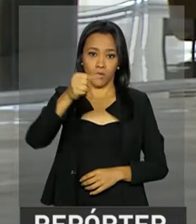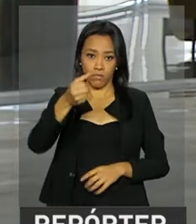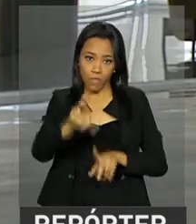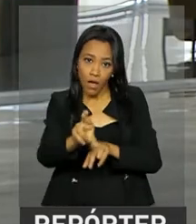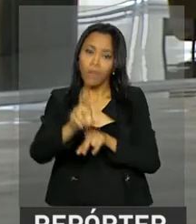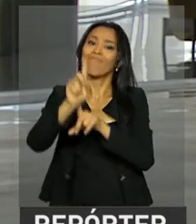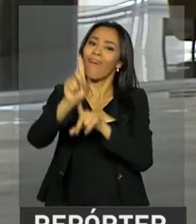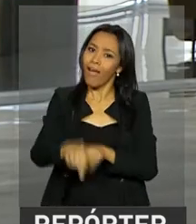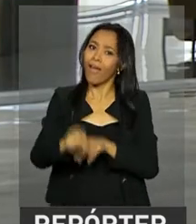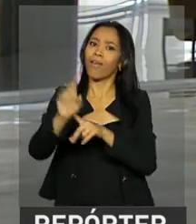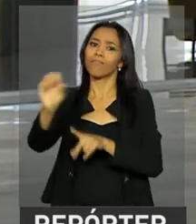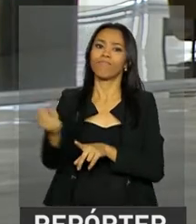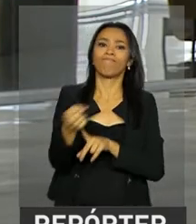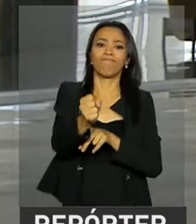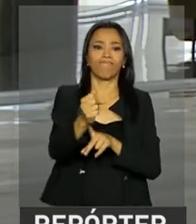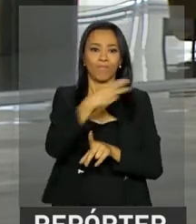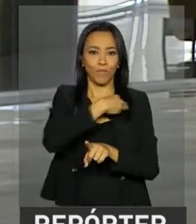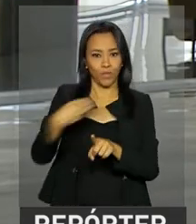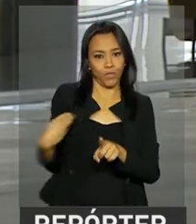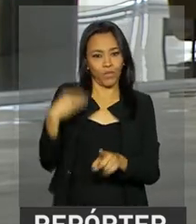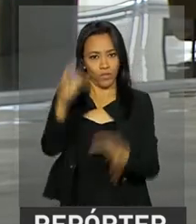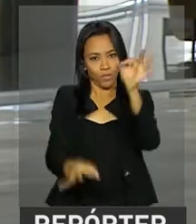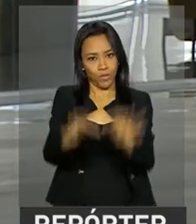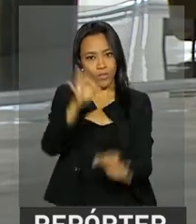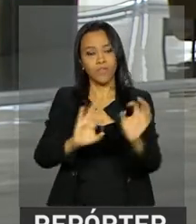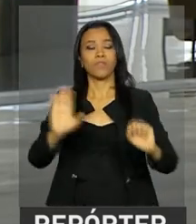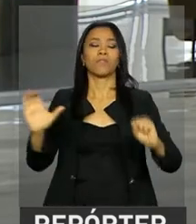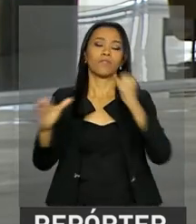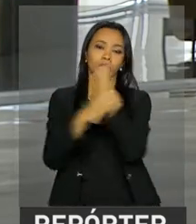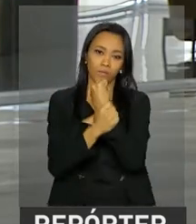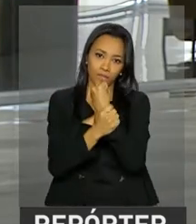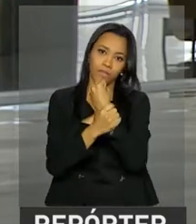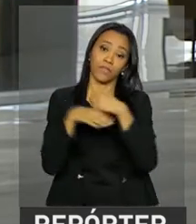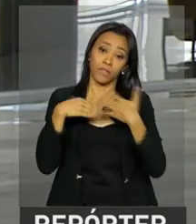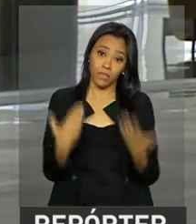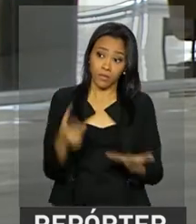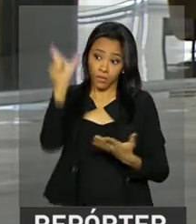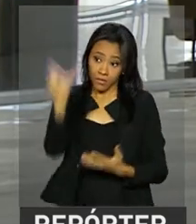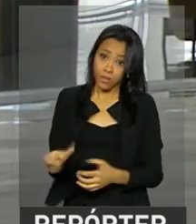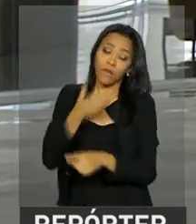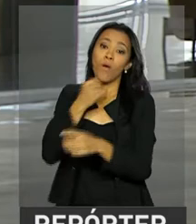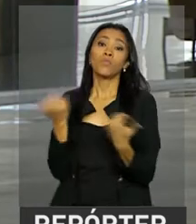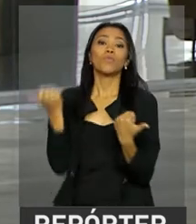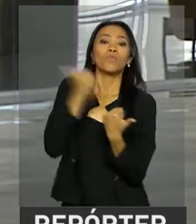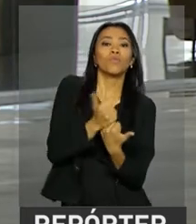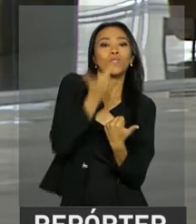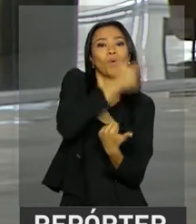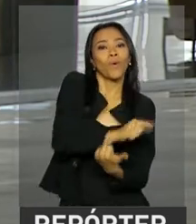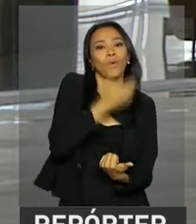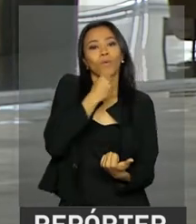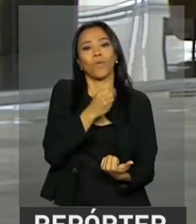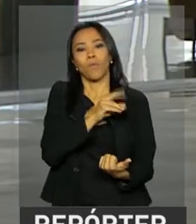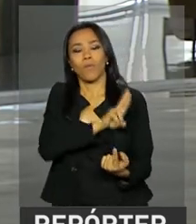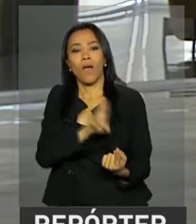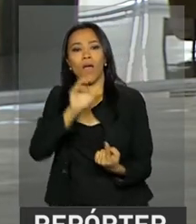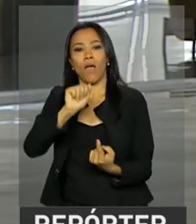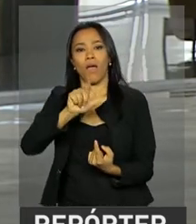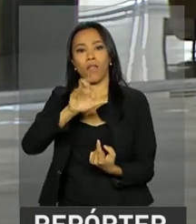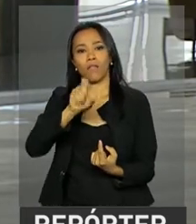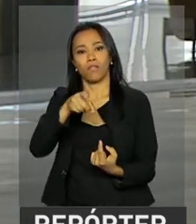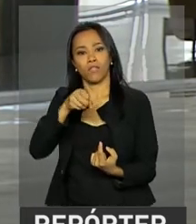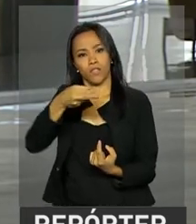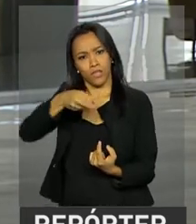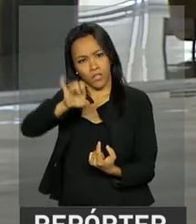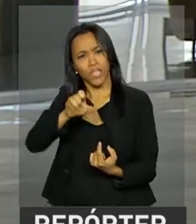cargo de ministro da Justiça e da Segurança Pública. Osmar Serralho vai substituir Alexandre de Moraes, que foi indicado no